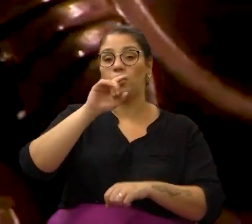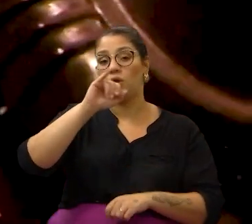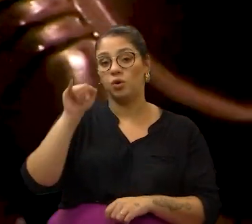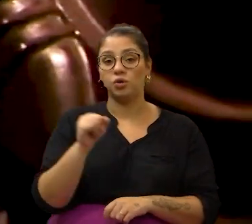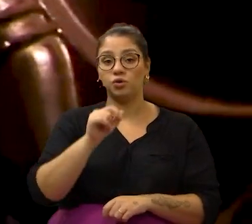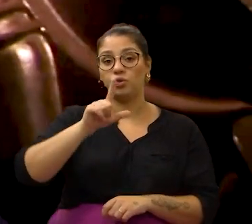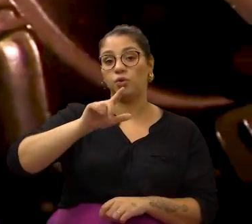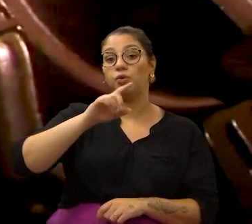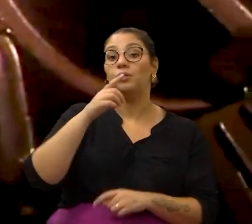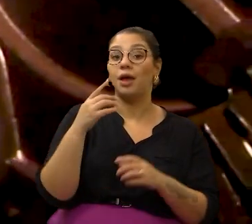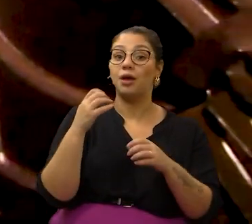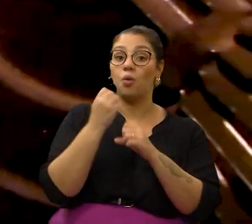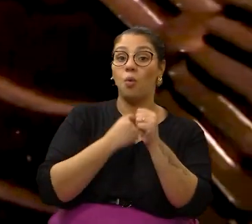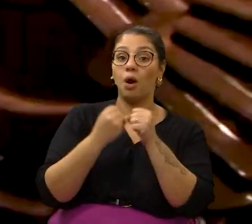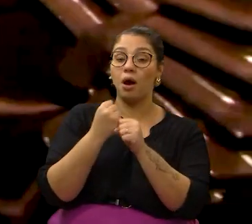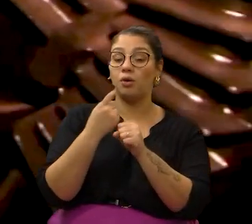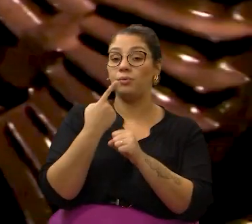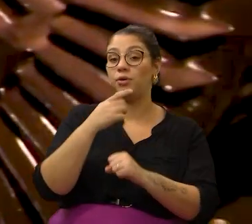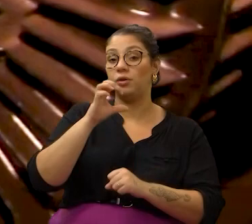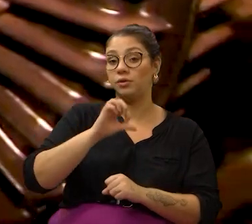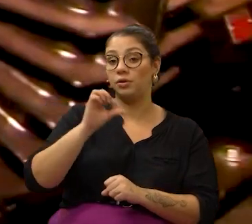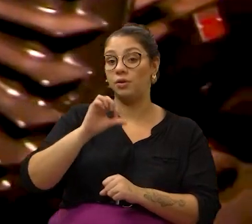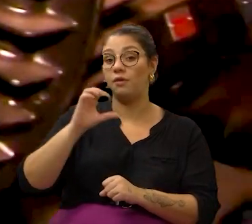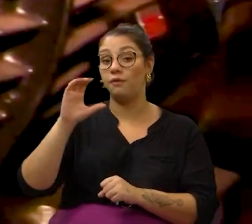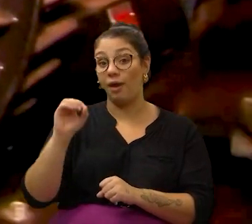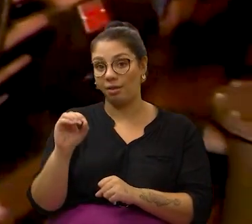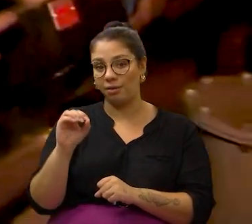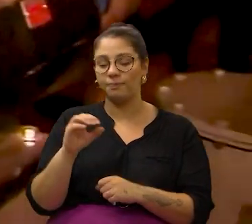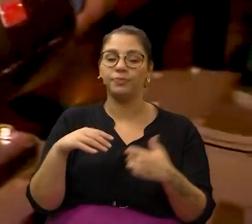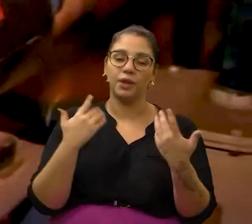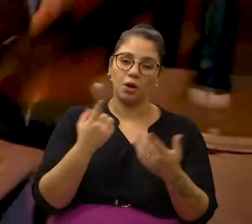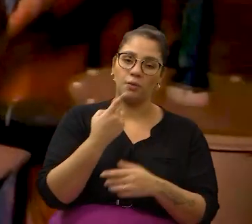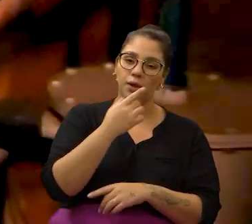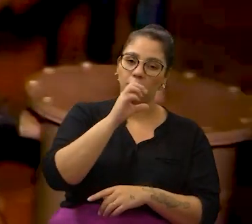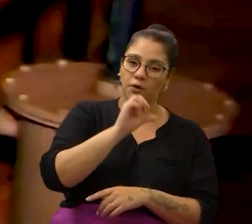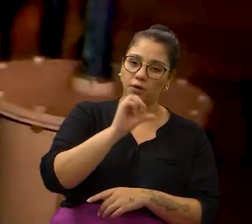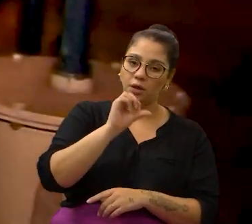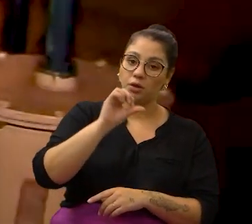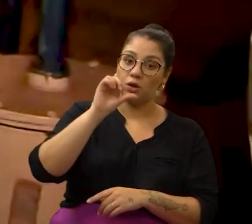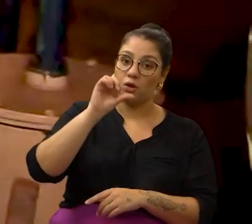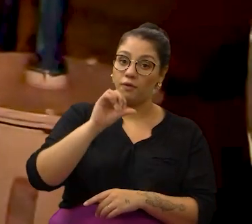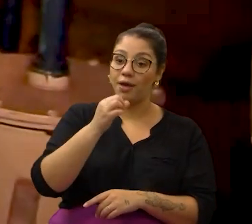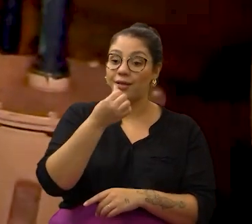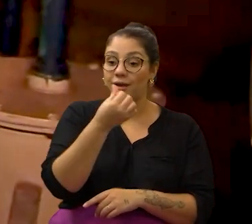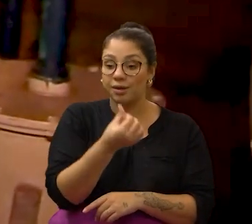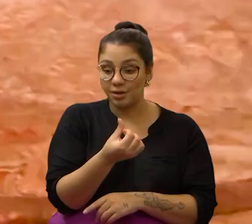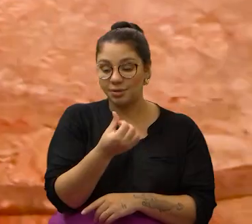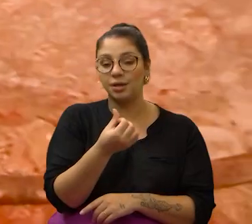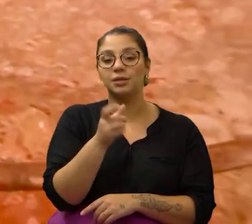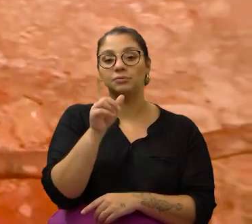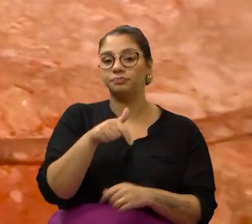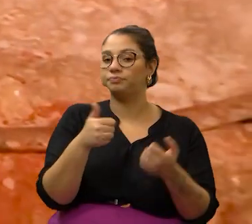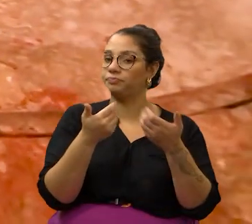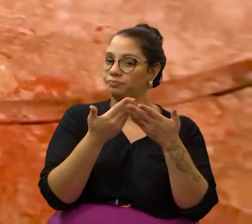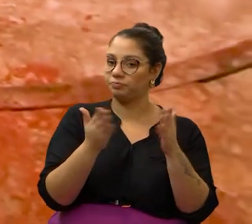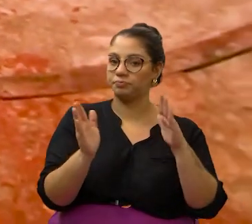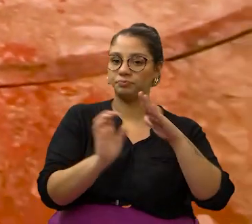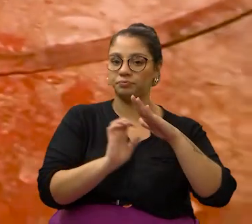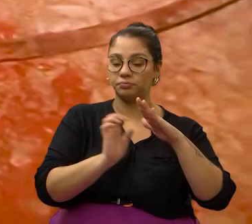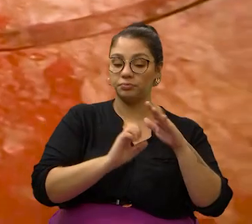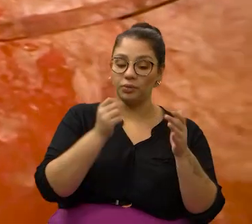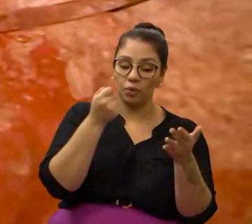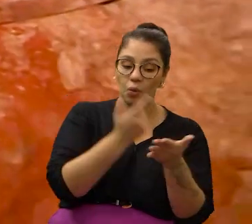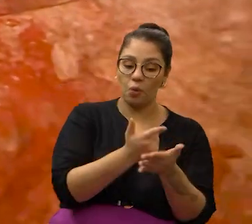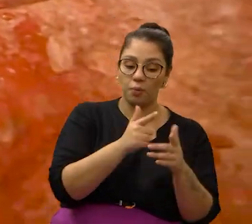julho de 1990. Em 1996, a empresa Comcima Construções Civis